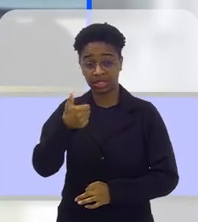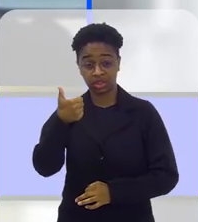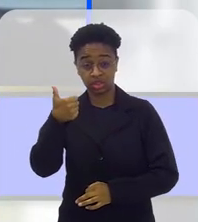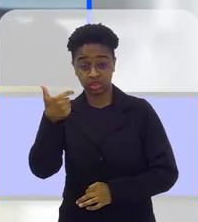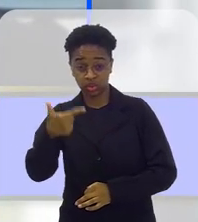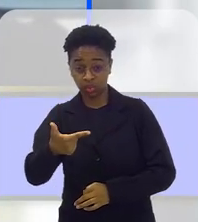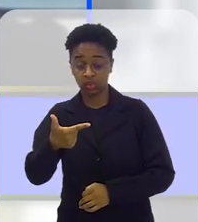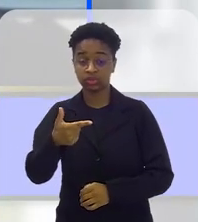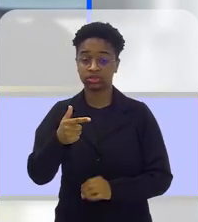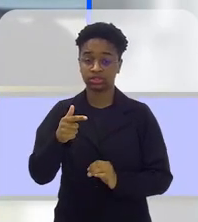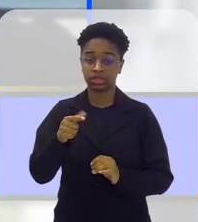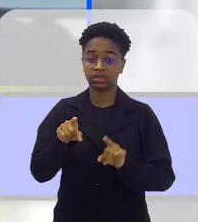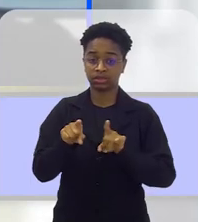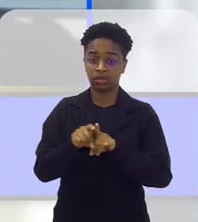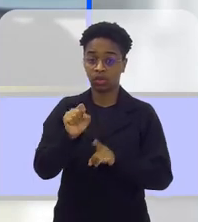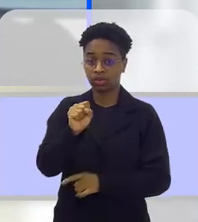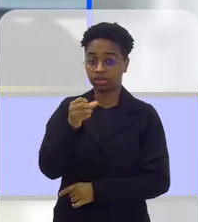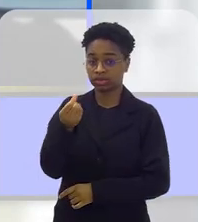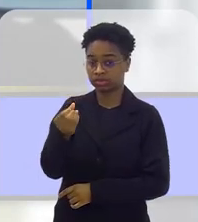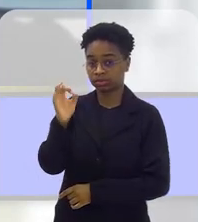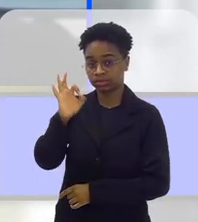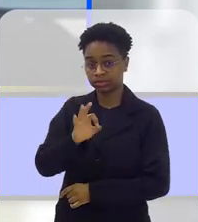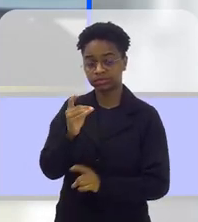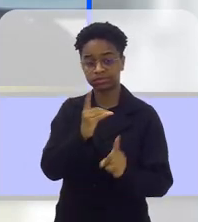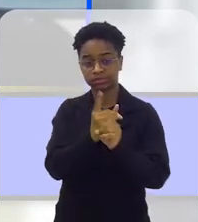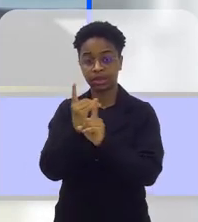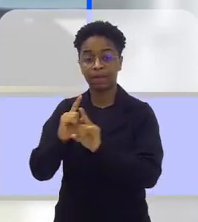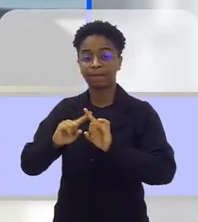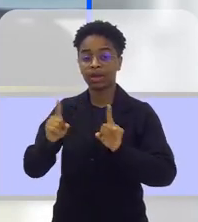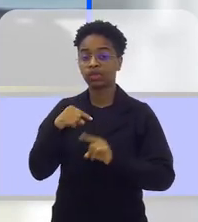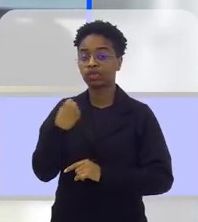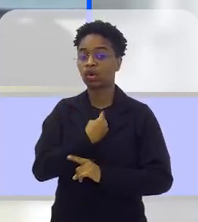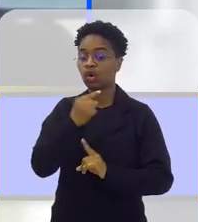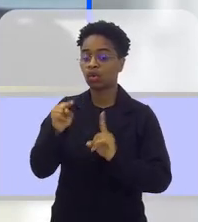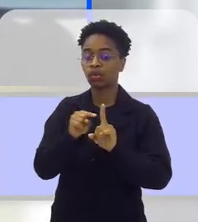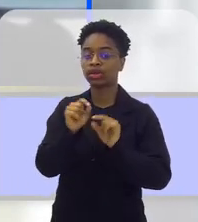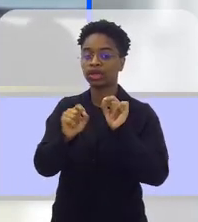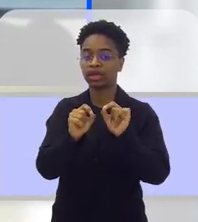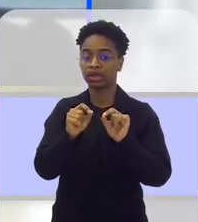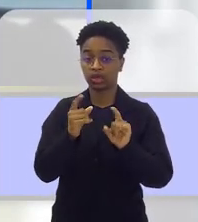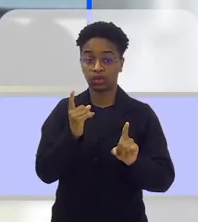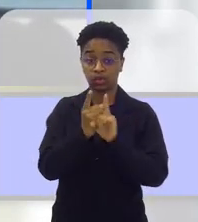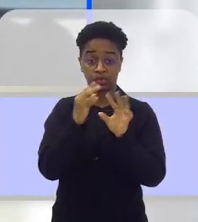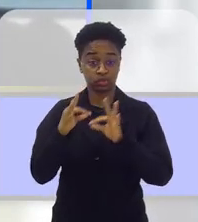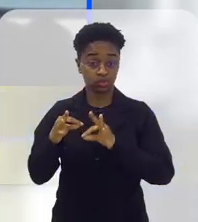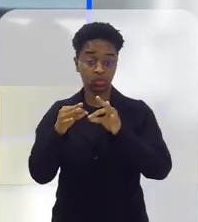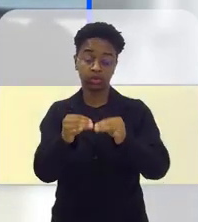.712 casos, 86%. Mas queremos localizar todos.